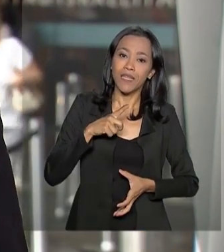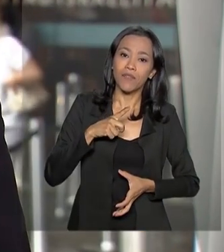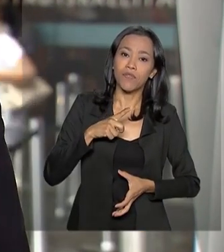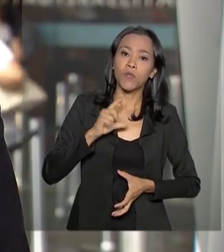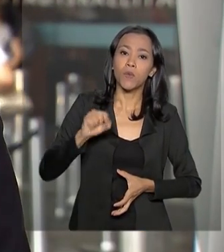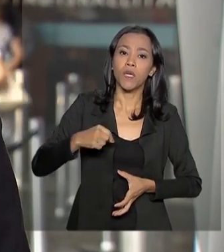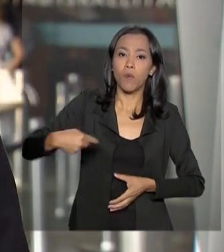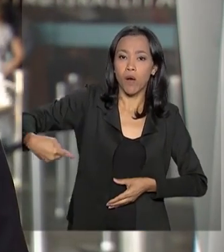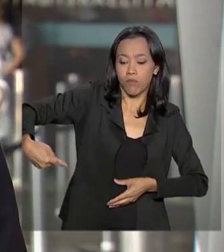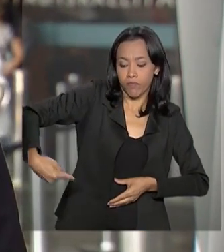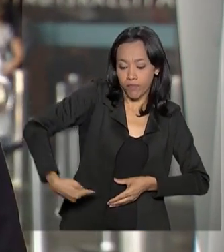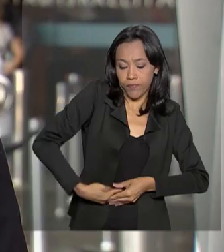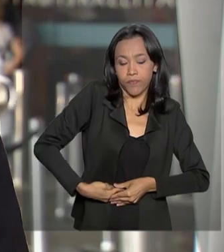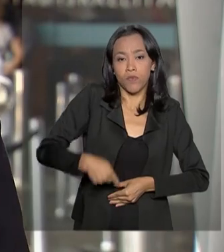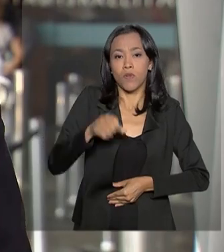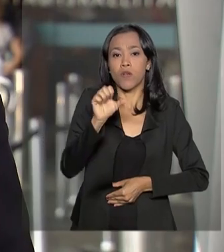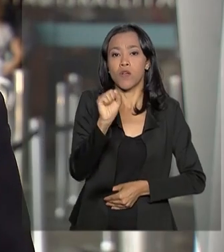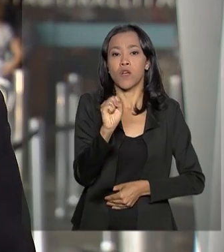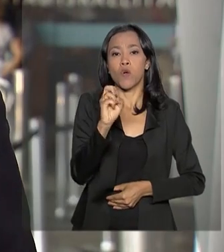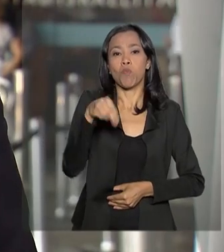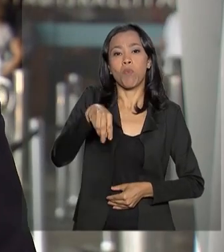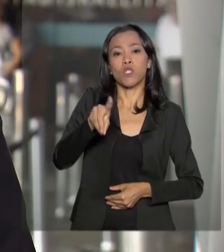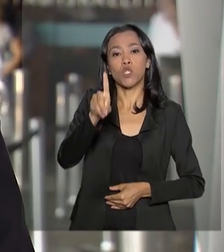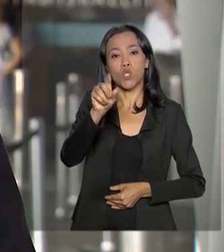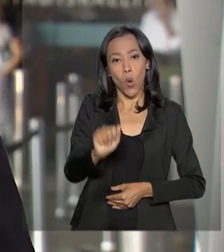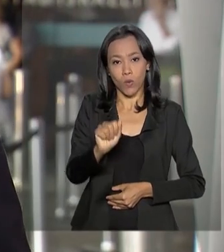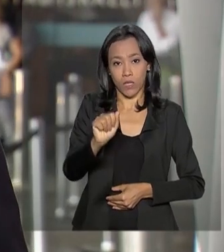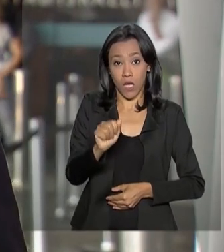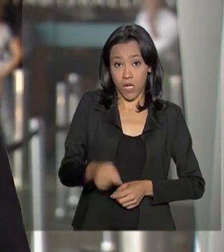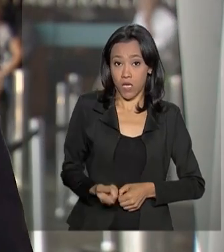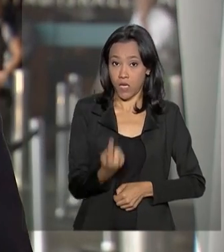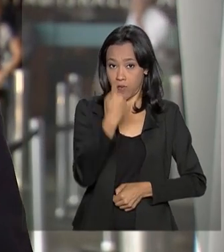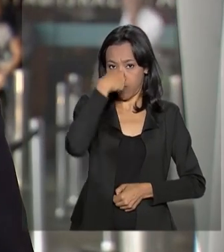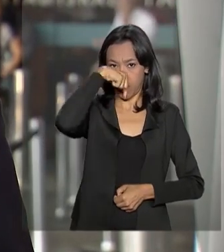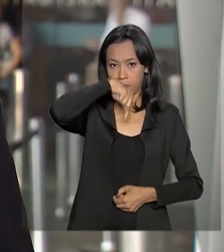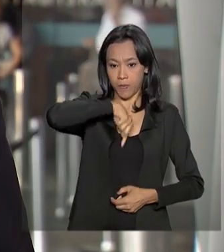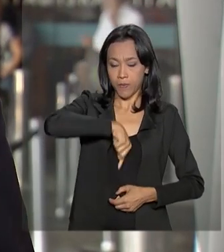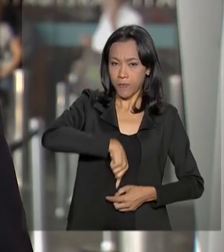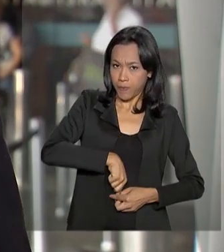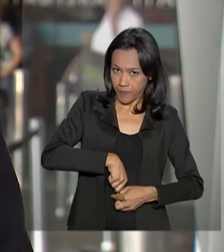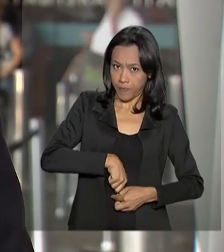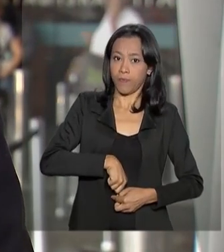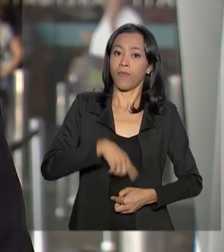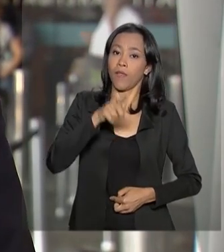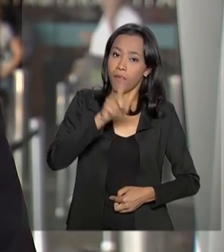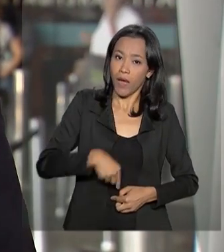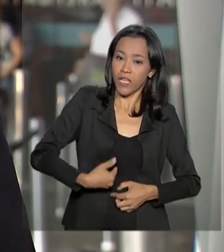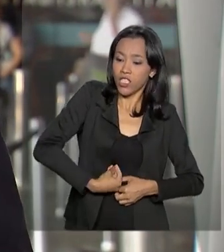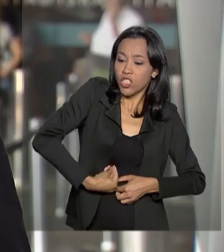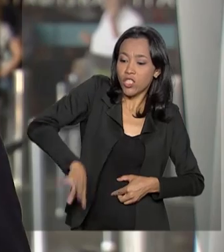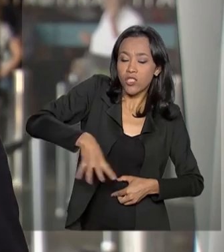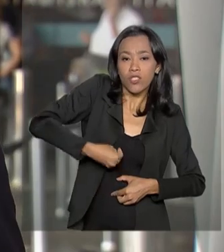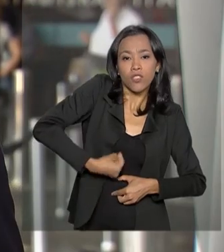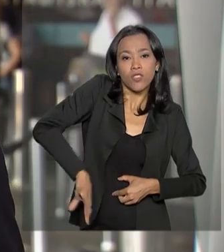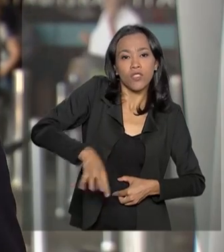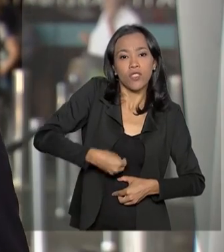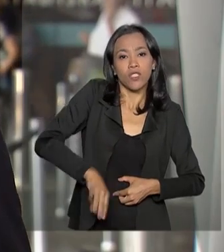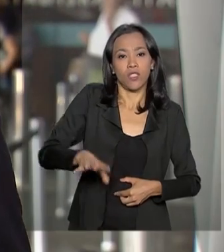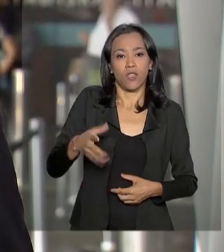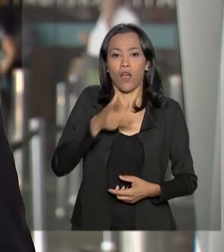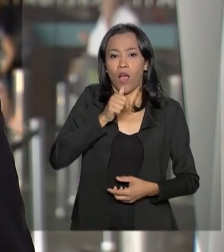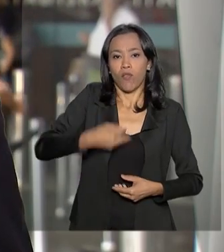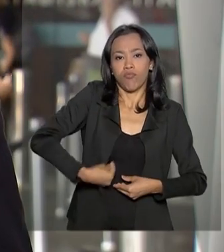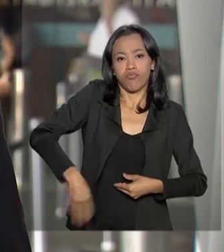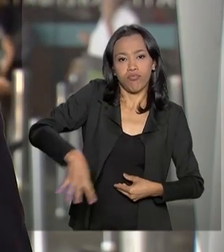sonda nasogástrica que entra pelo nariz e acessa o estômago justamente para a drenagem desses líquidos.